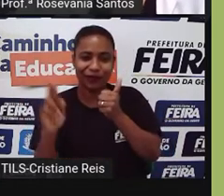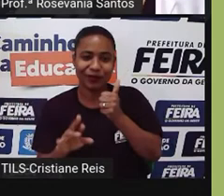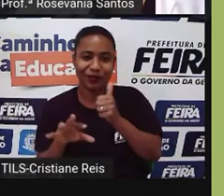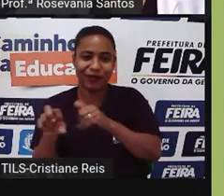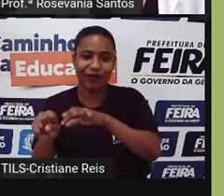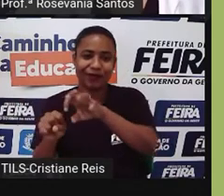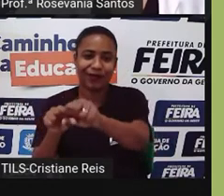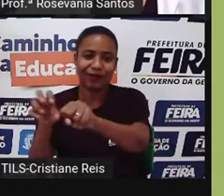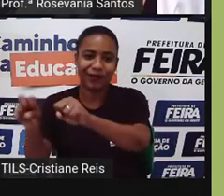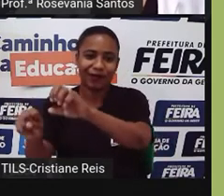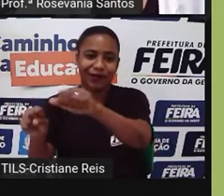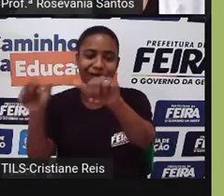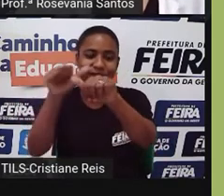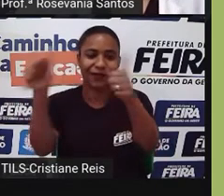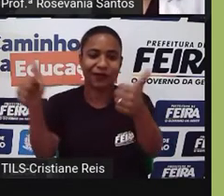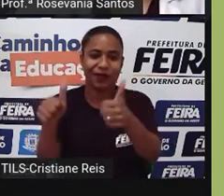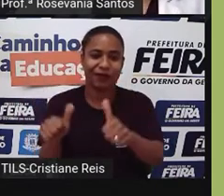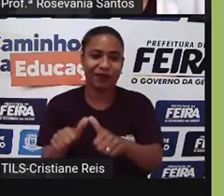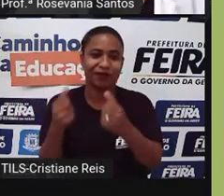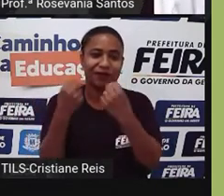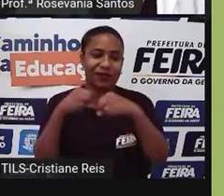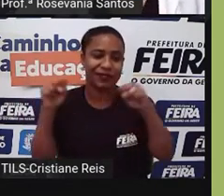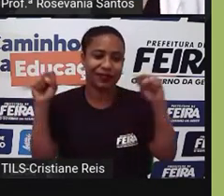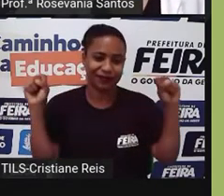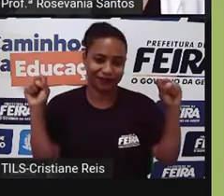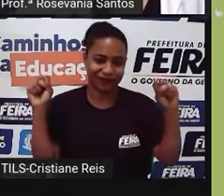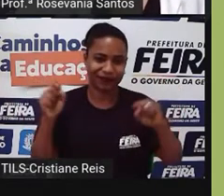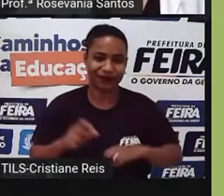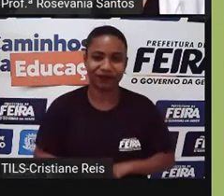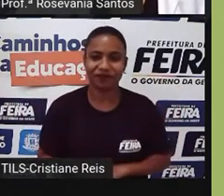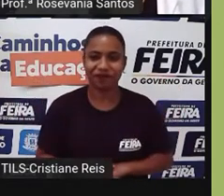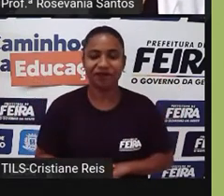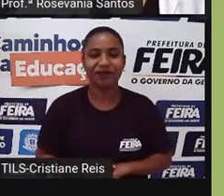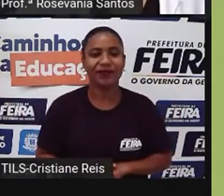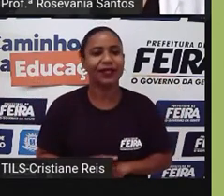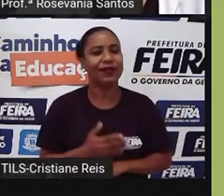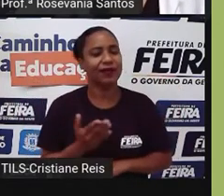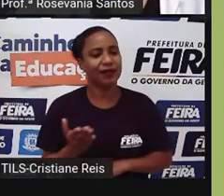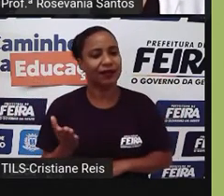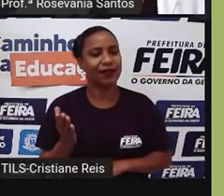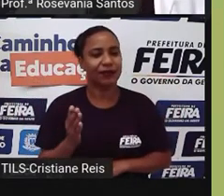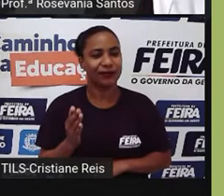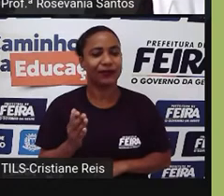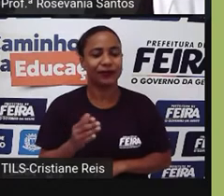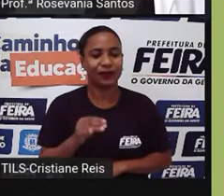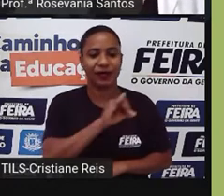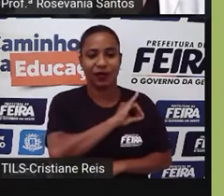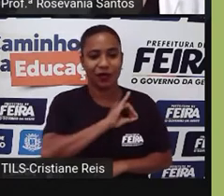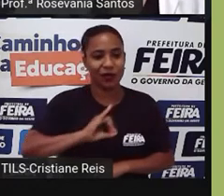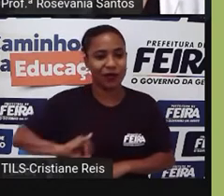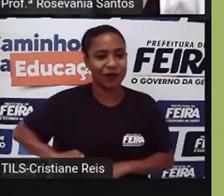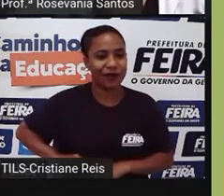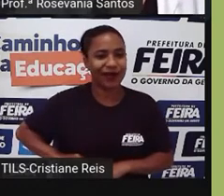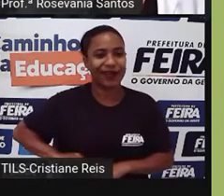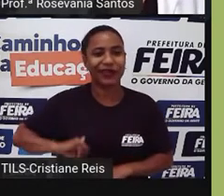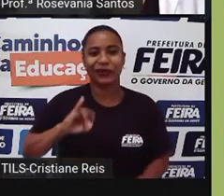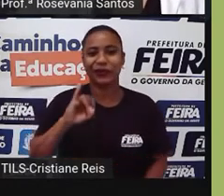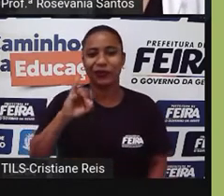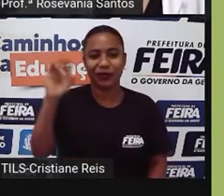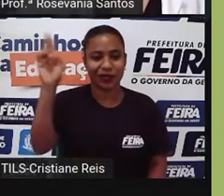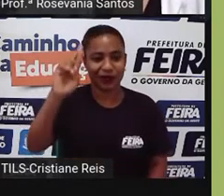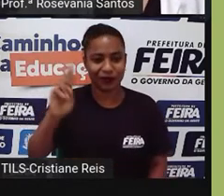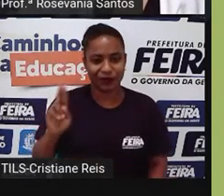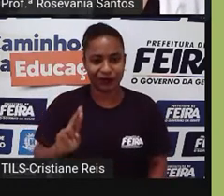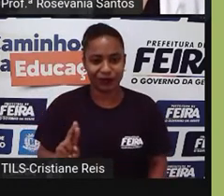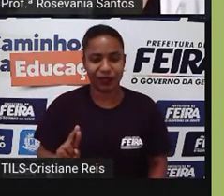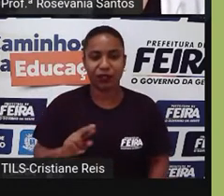seguindo, né, tudo direitinho. Bom, mas aí como é que esse Império Russo depois, né, veio a formar essa